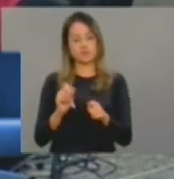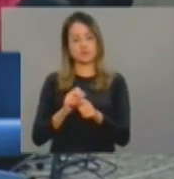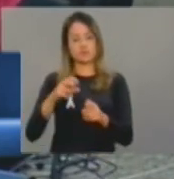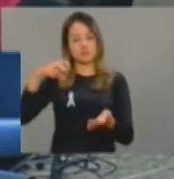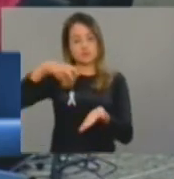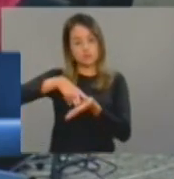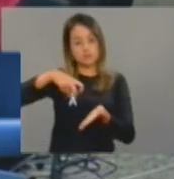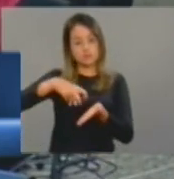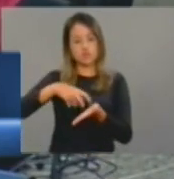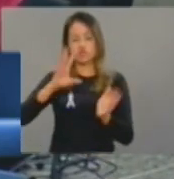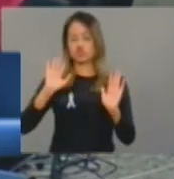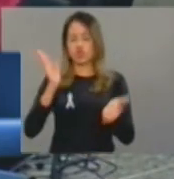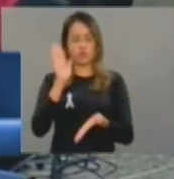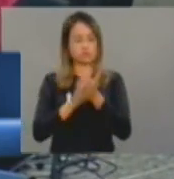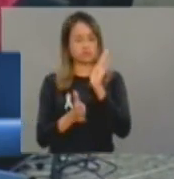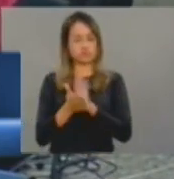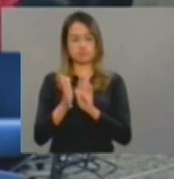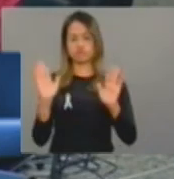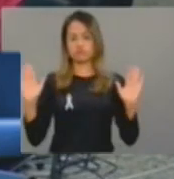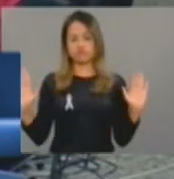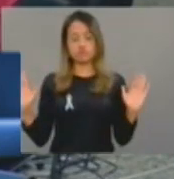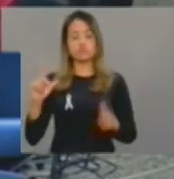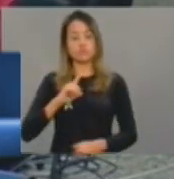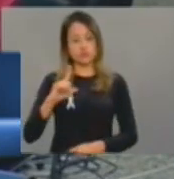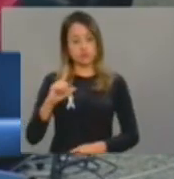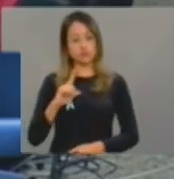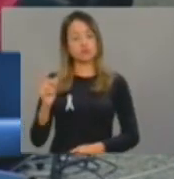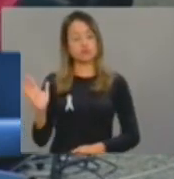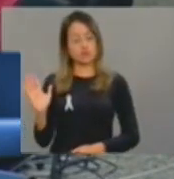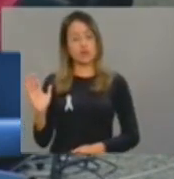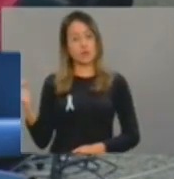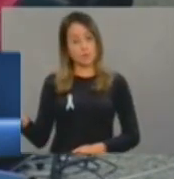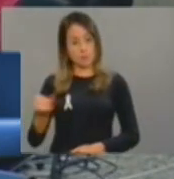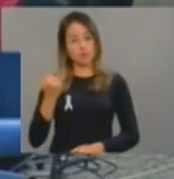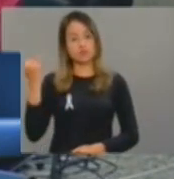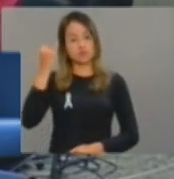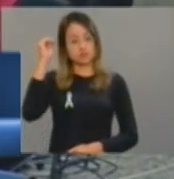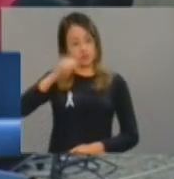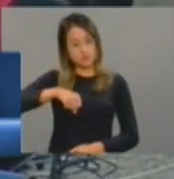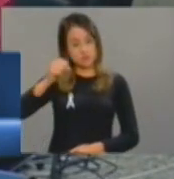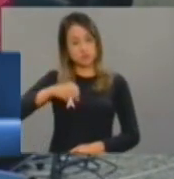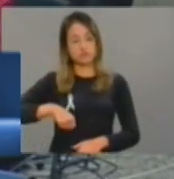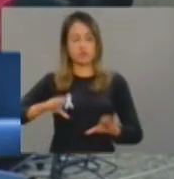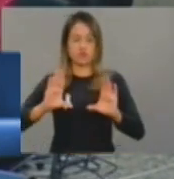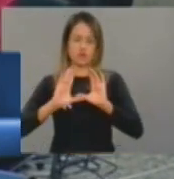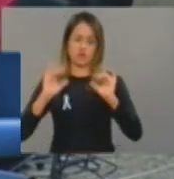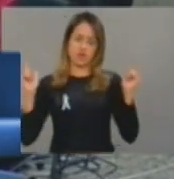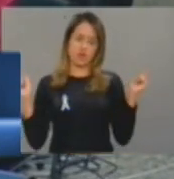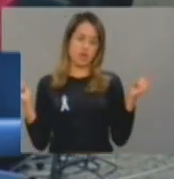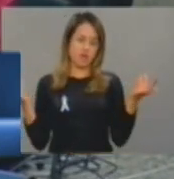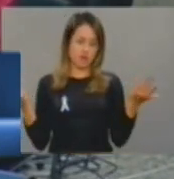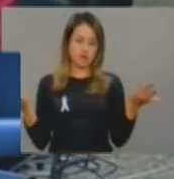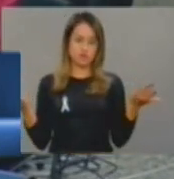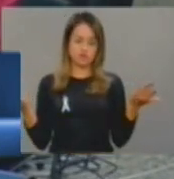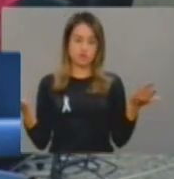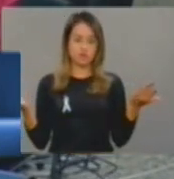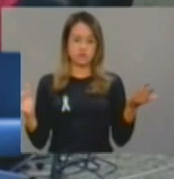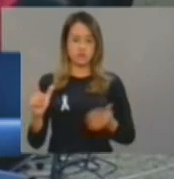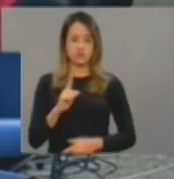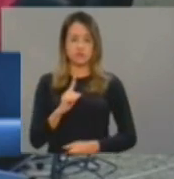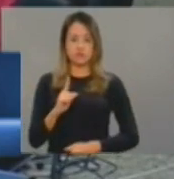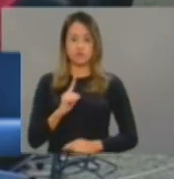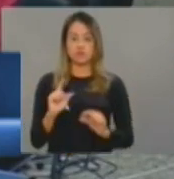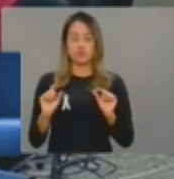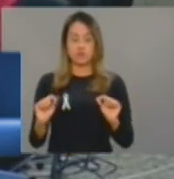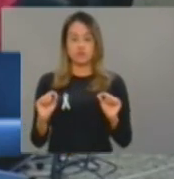e ainda se encontram internados. E são medidas importantes. É claro que a complexidade